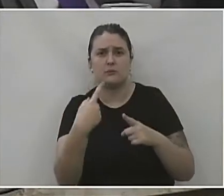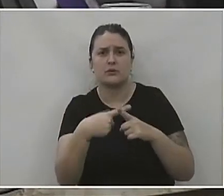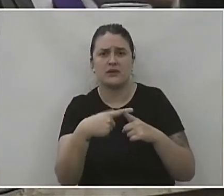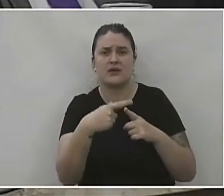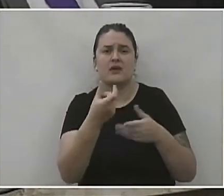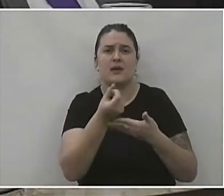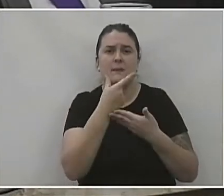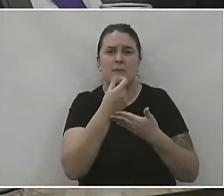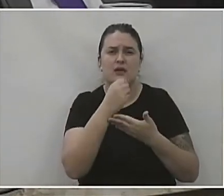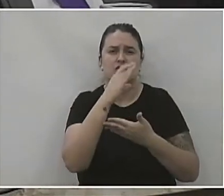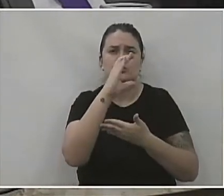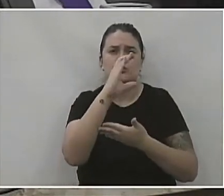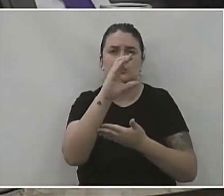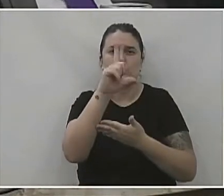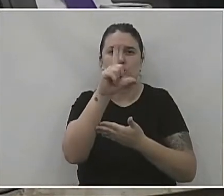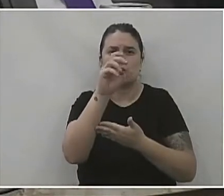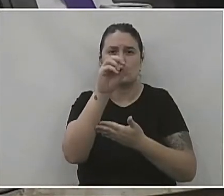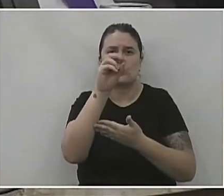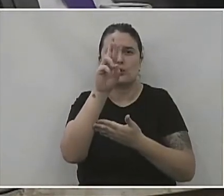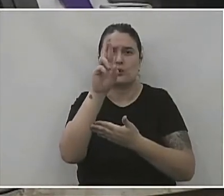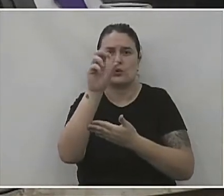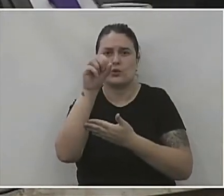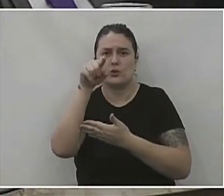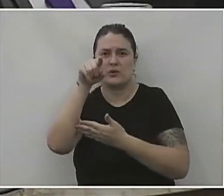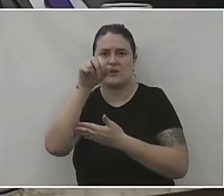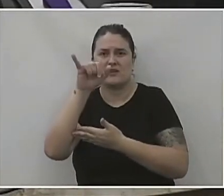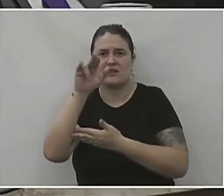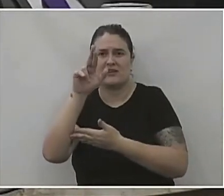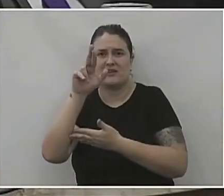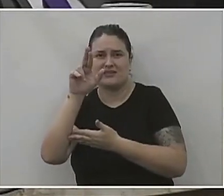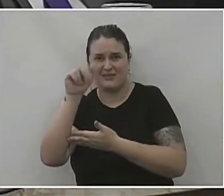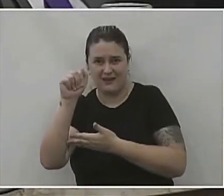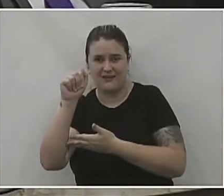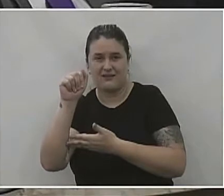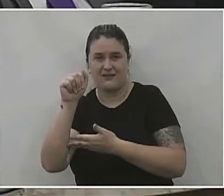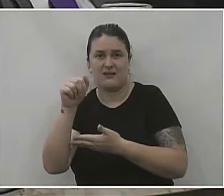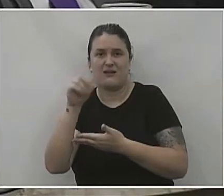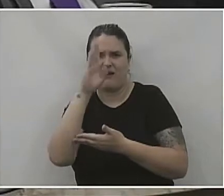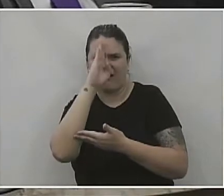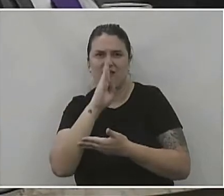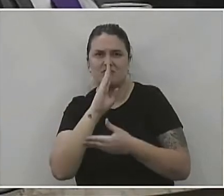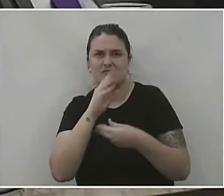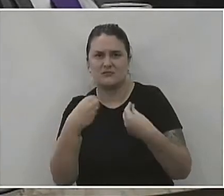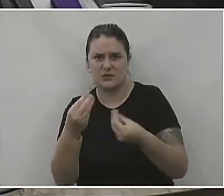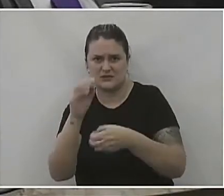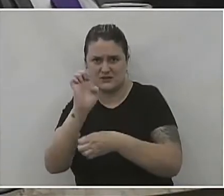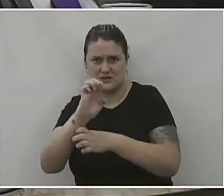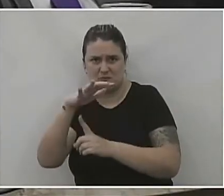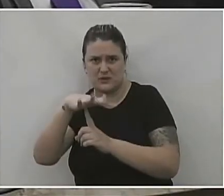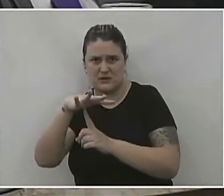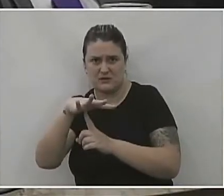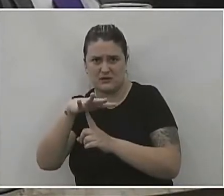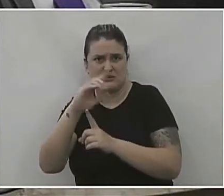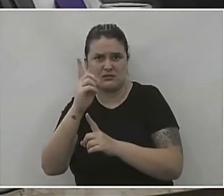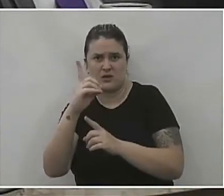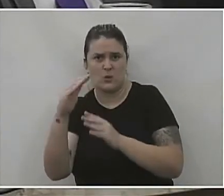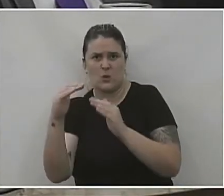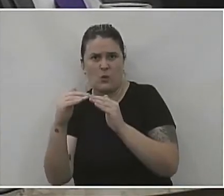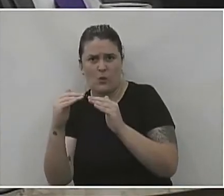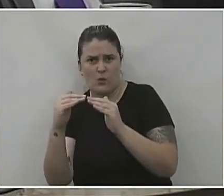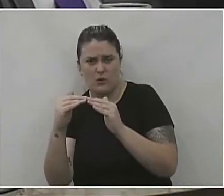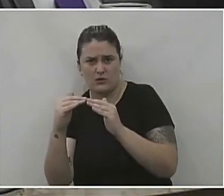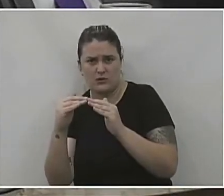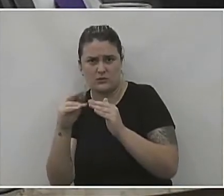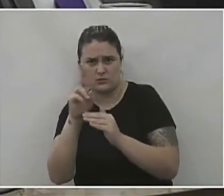cloroquina enviada pelo Ministério de Saúde de forma gratuita para os estados e o estado do Paraná, mesmo não sendo a favor de seu uso,